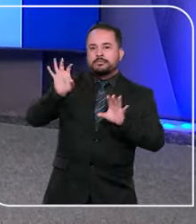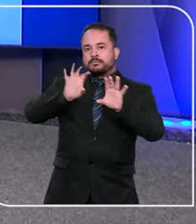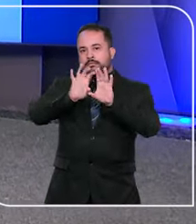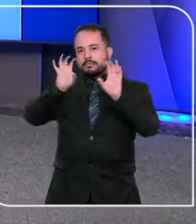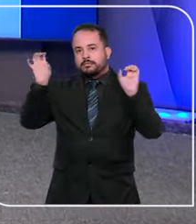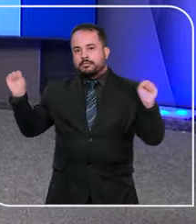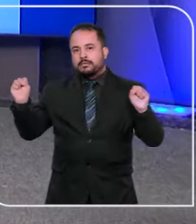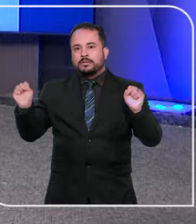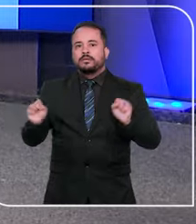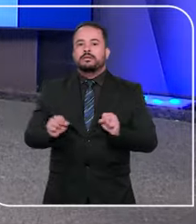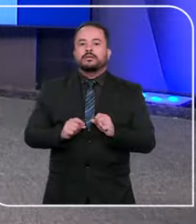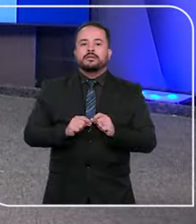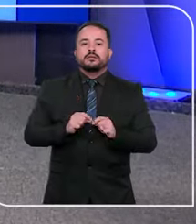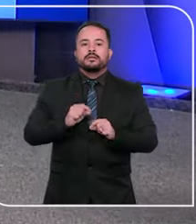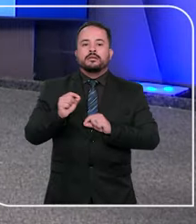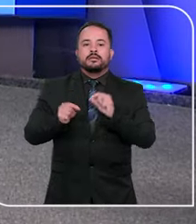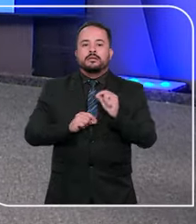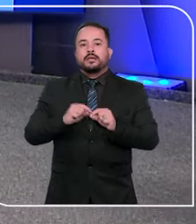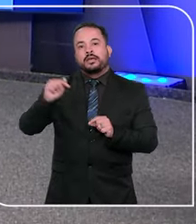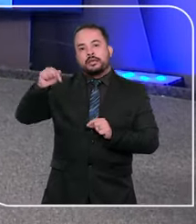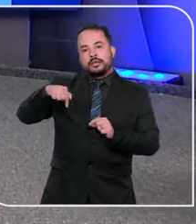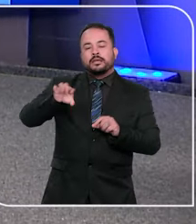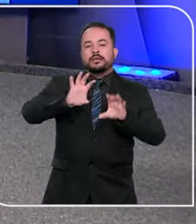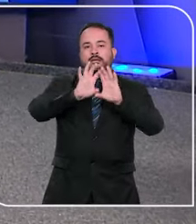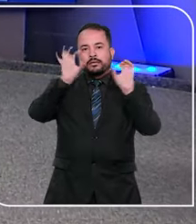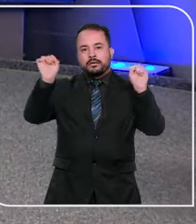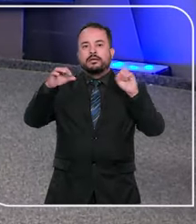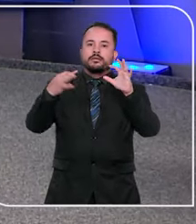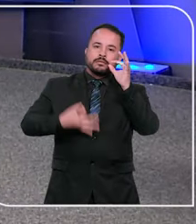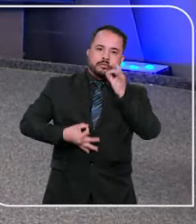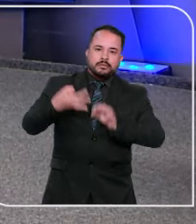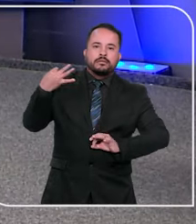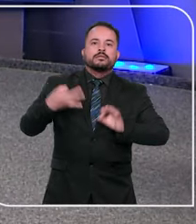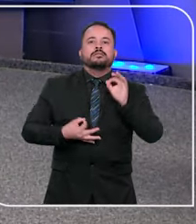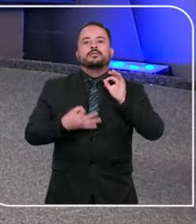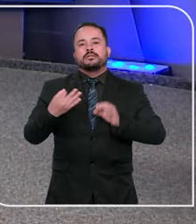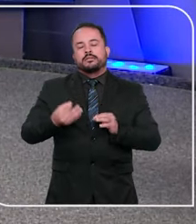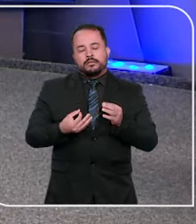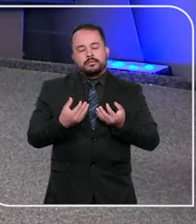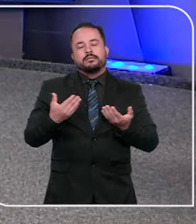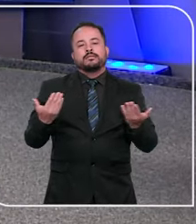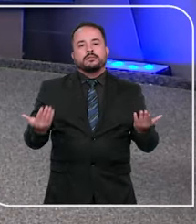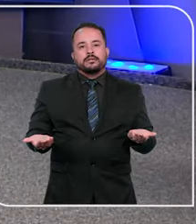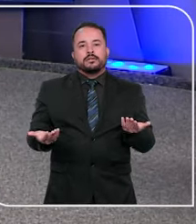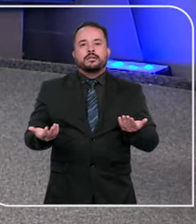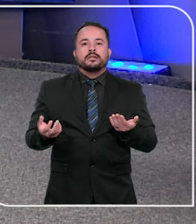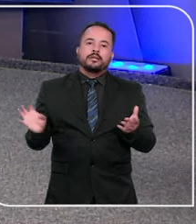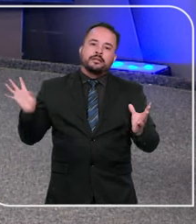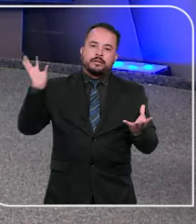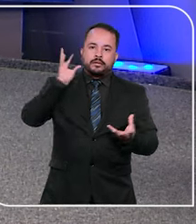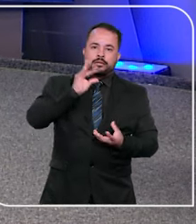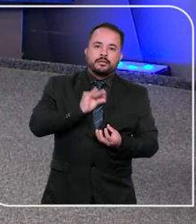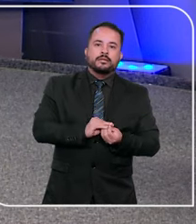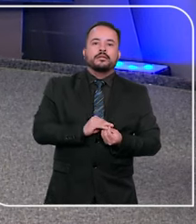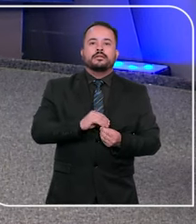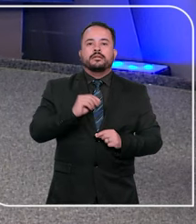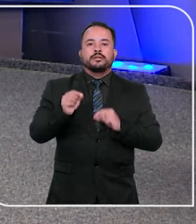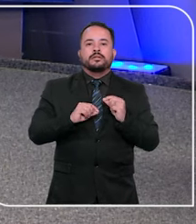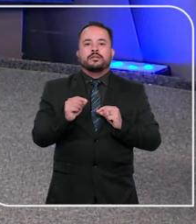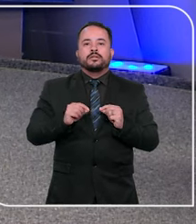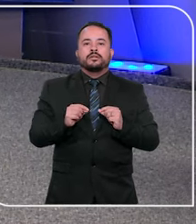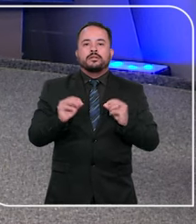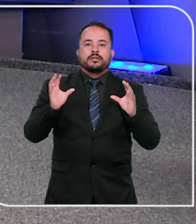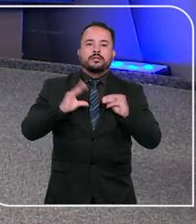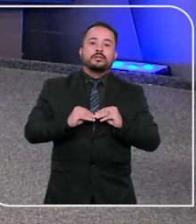corte, lembrando que estamos em uma corte de justiça, não é mesmo? E, de forma bem resumida,